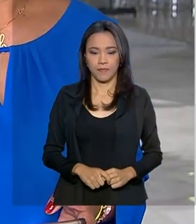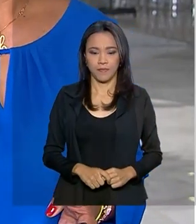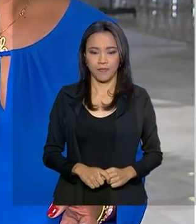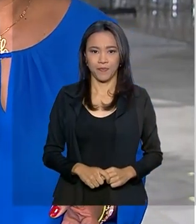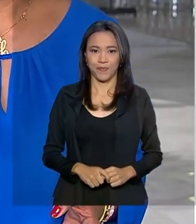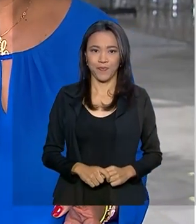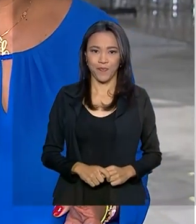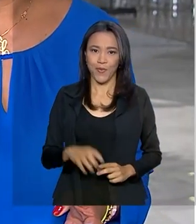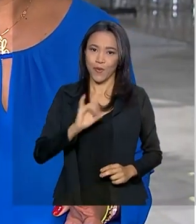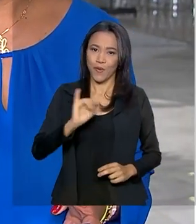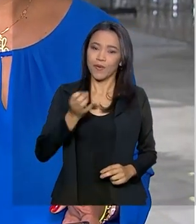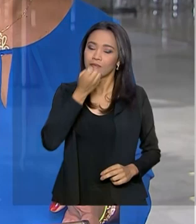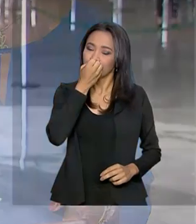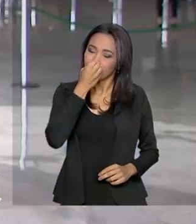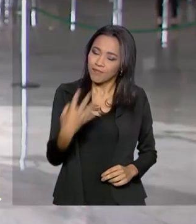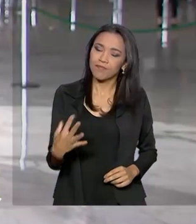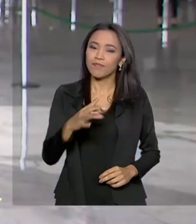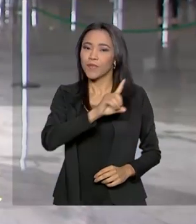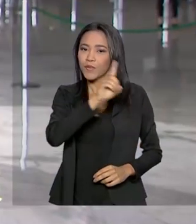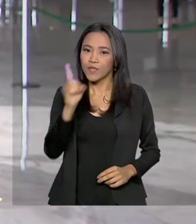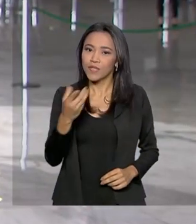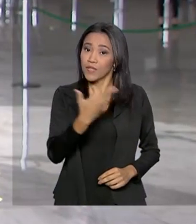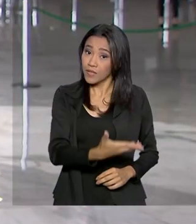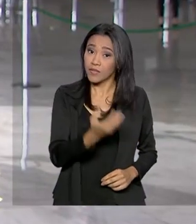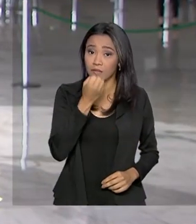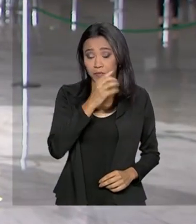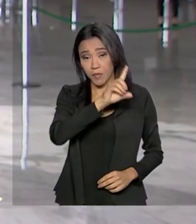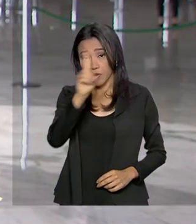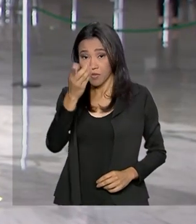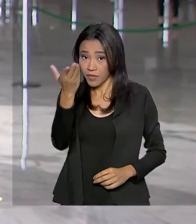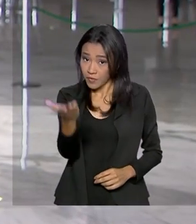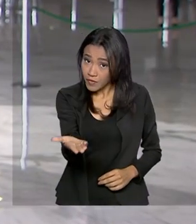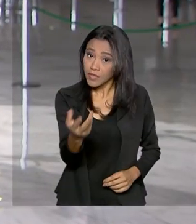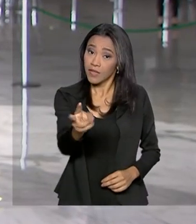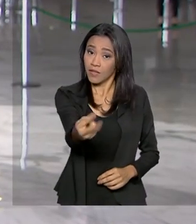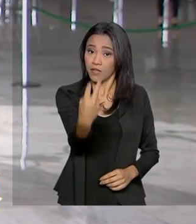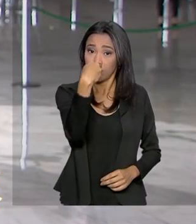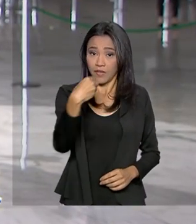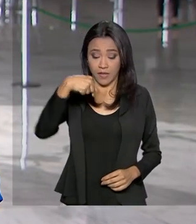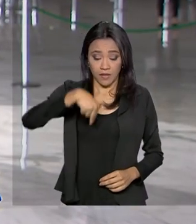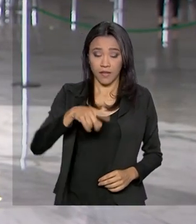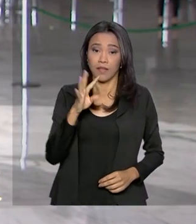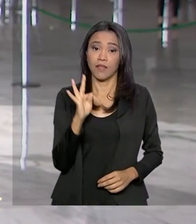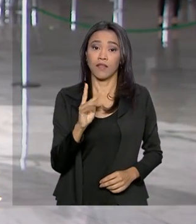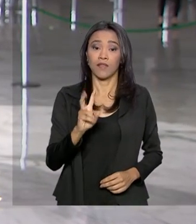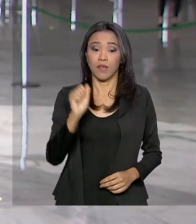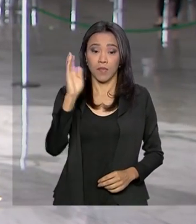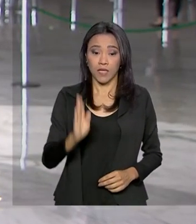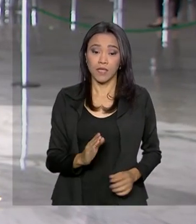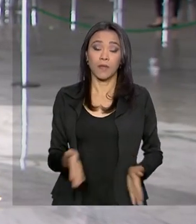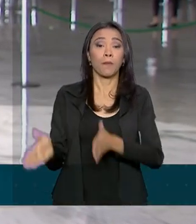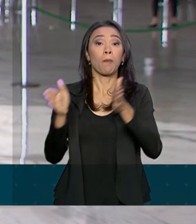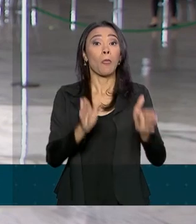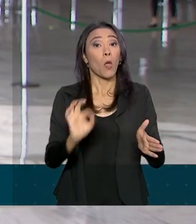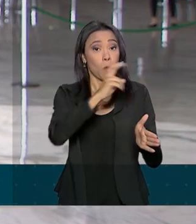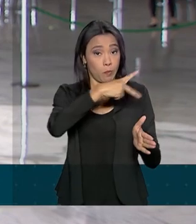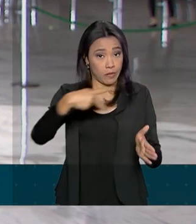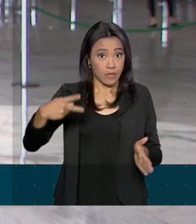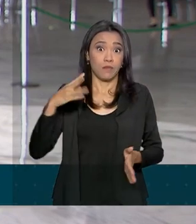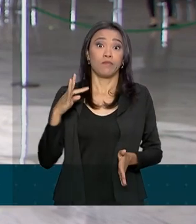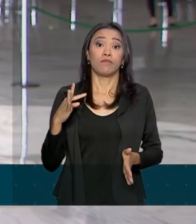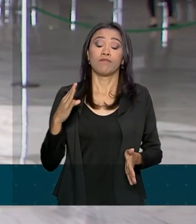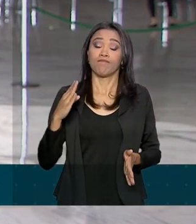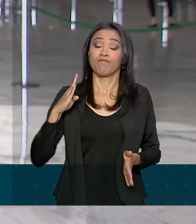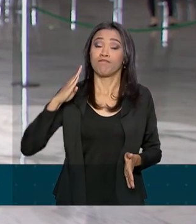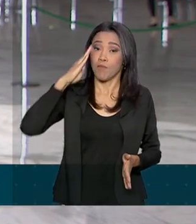Olá, Gabriela. Bom dia para você. Bom dia para você, Renata. E bom dia para você que acompanha a TV Brasil. O presidente Jair Bolsonaro volta para